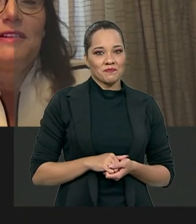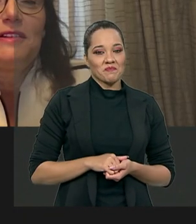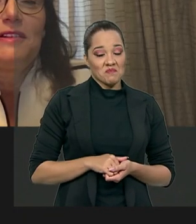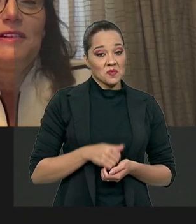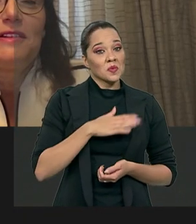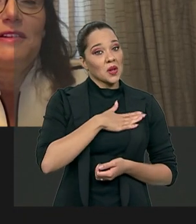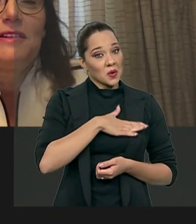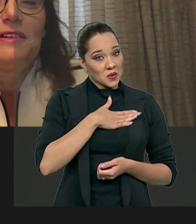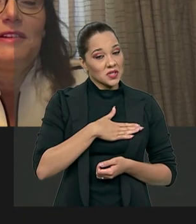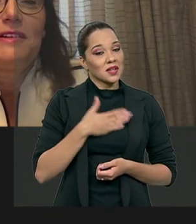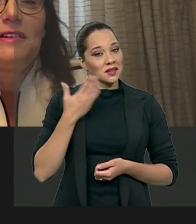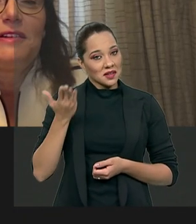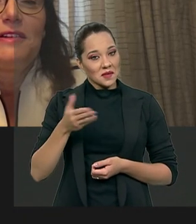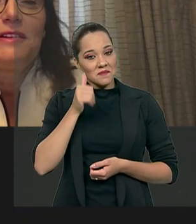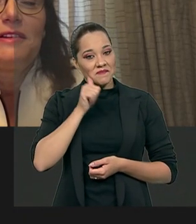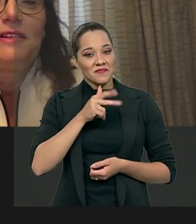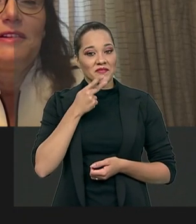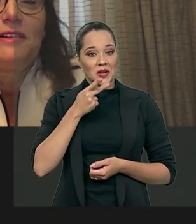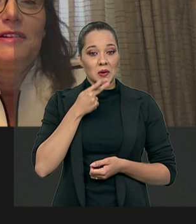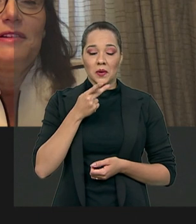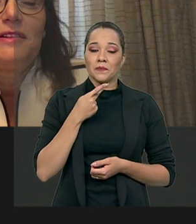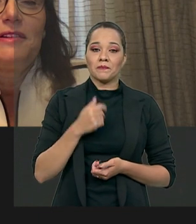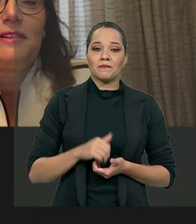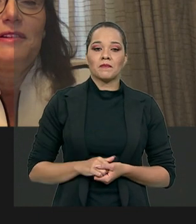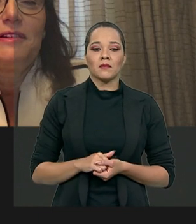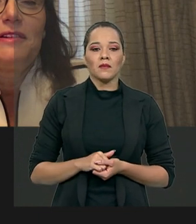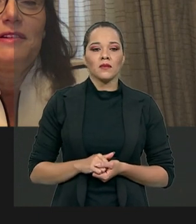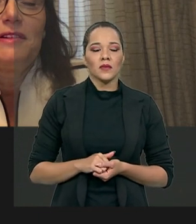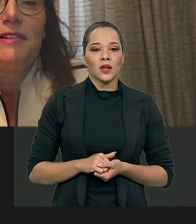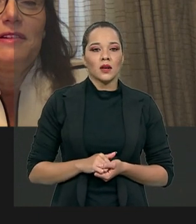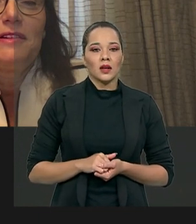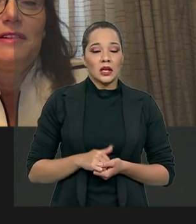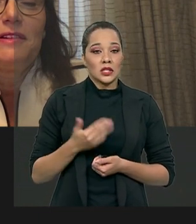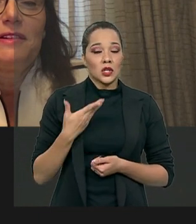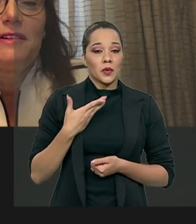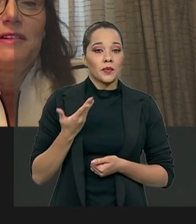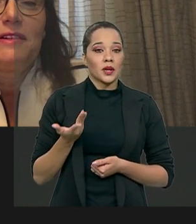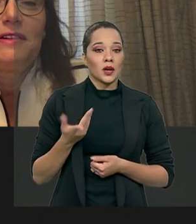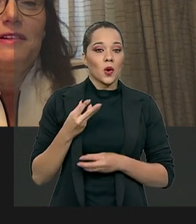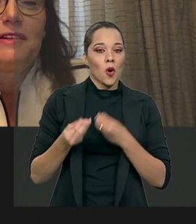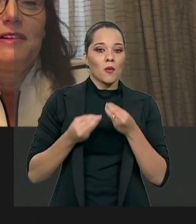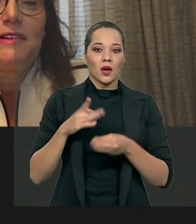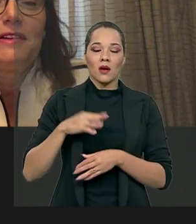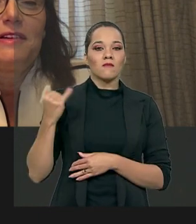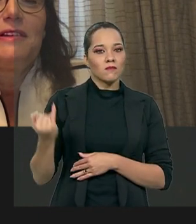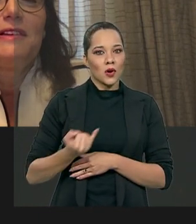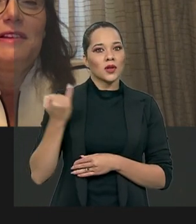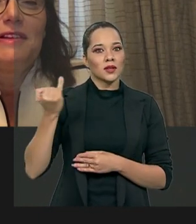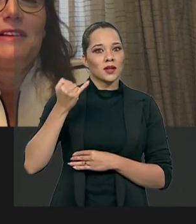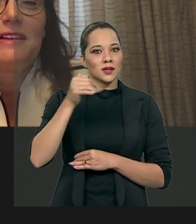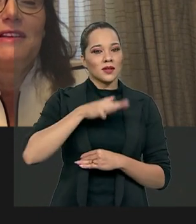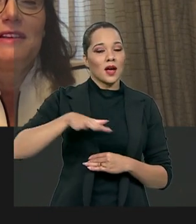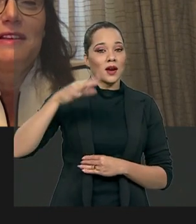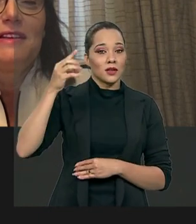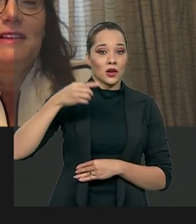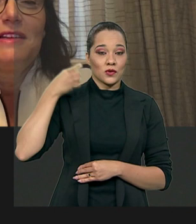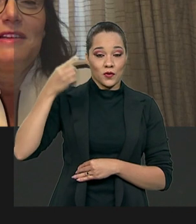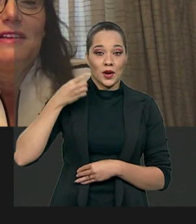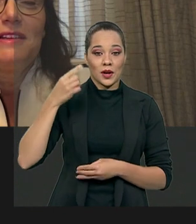do que a Bettina colocou com relação à categoria que ela representa, dos advogados,